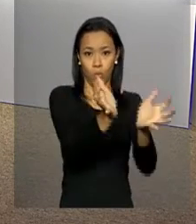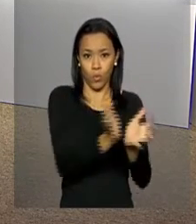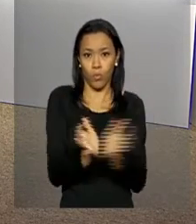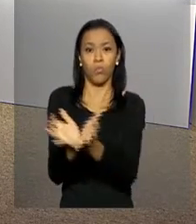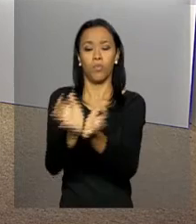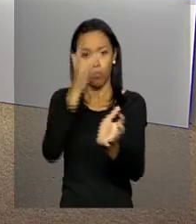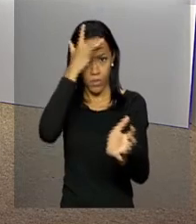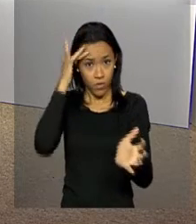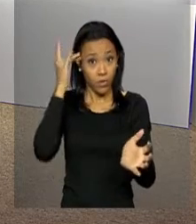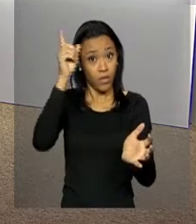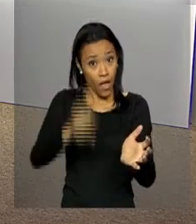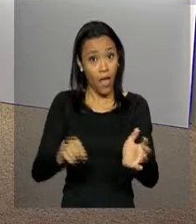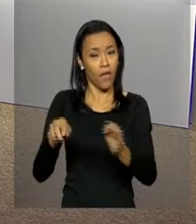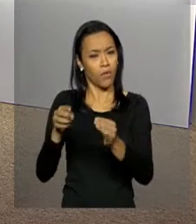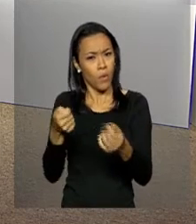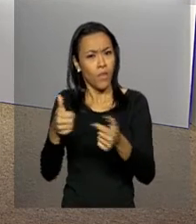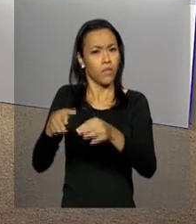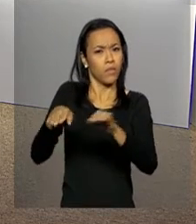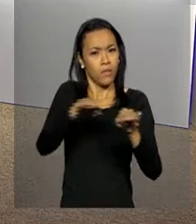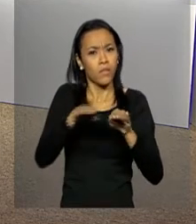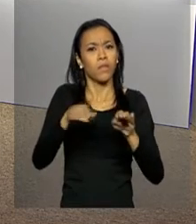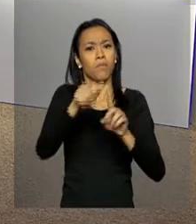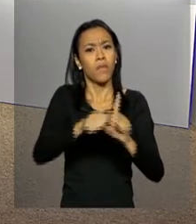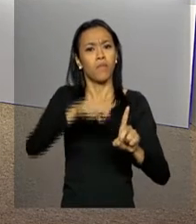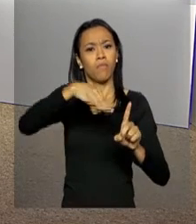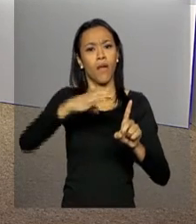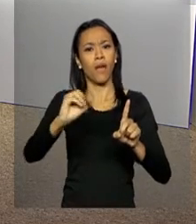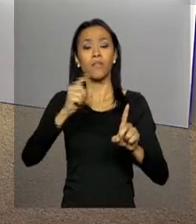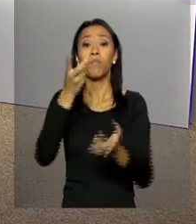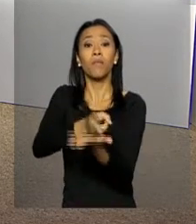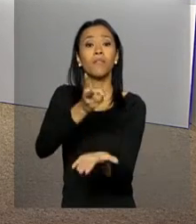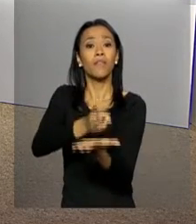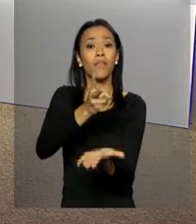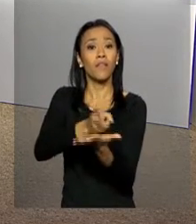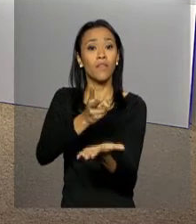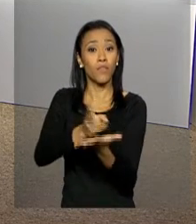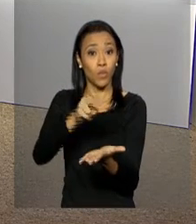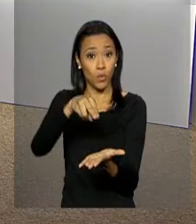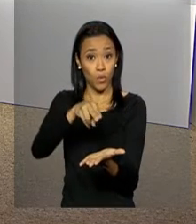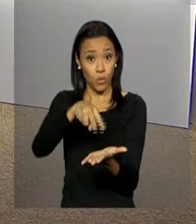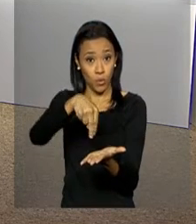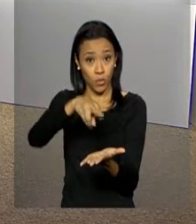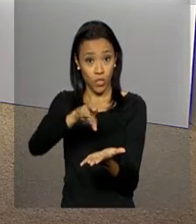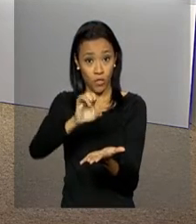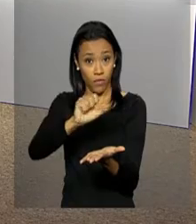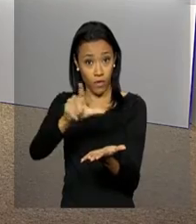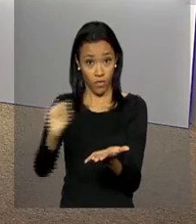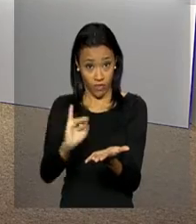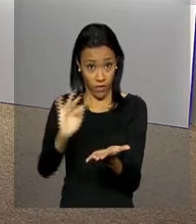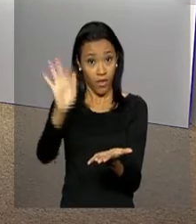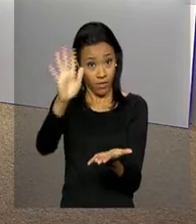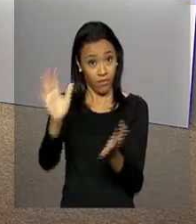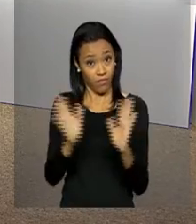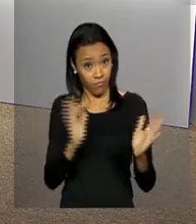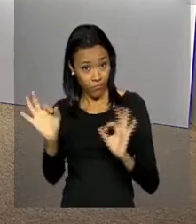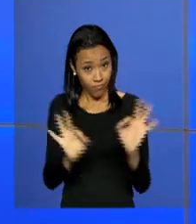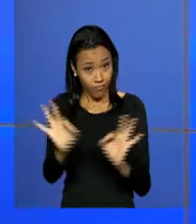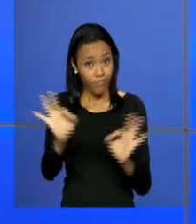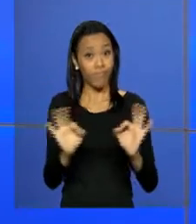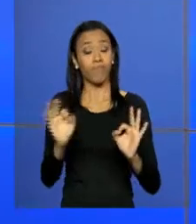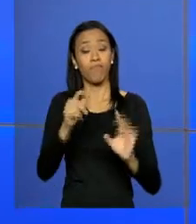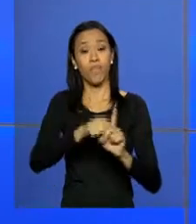disseminada de forma homogênea em março, o que manteve o diferencial dos níveis de inflação previstos em fevereiro.